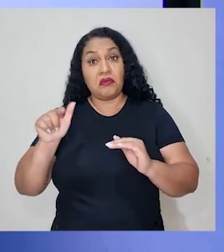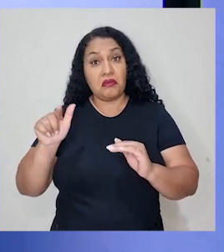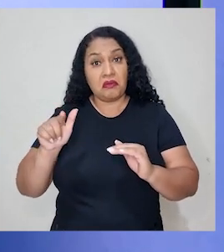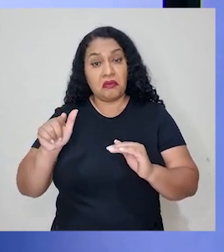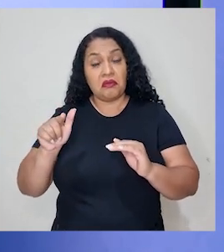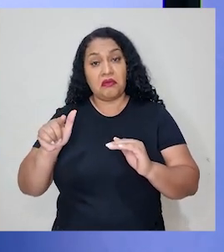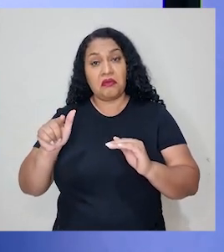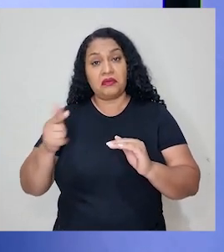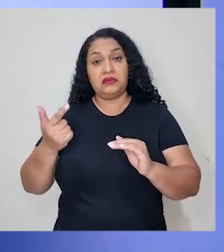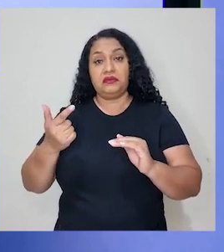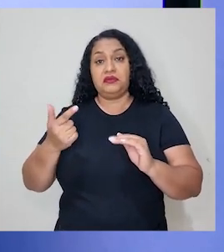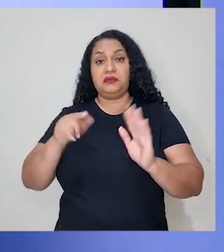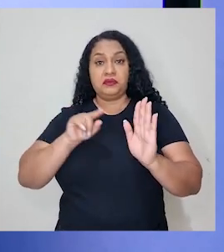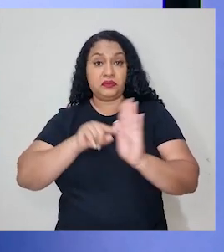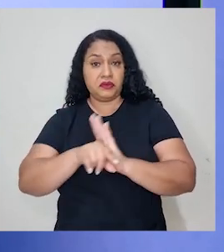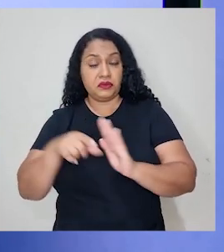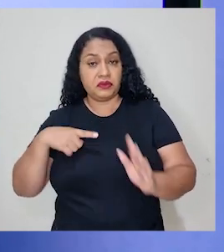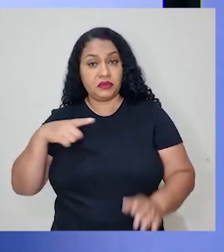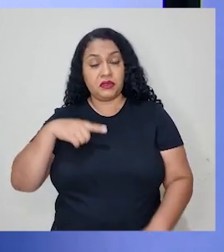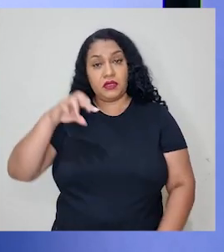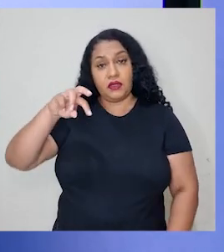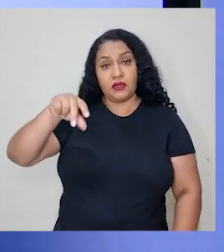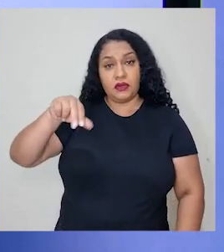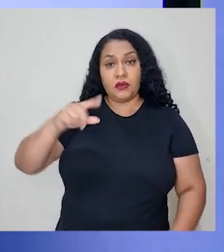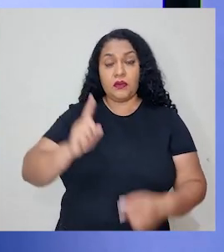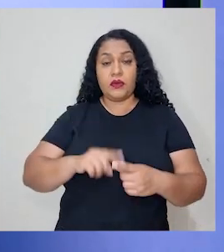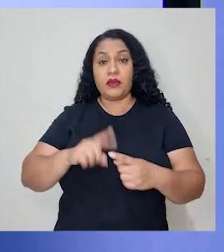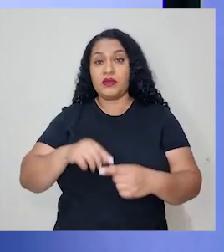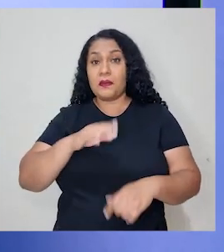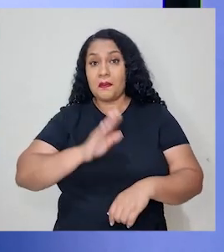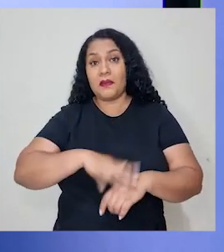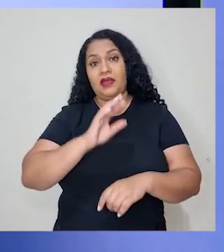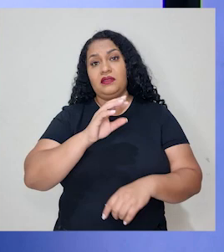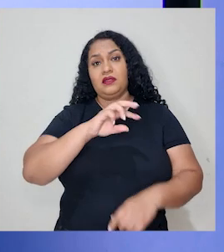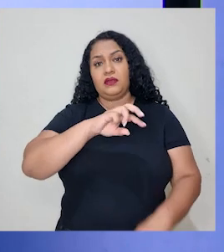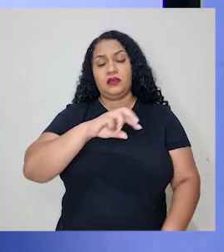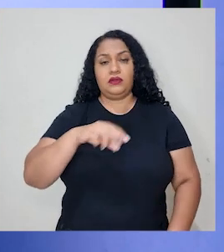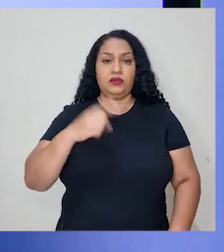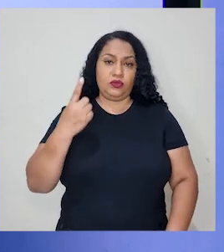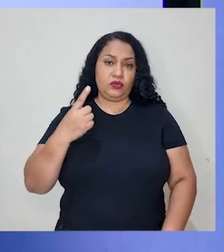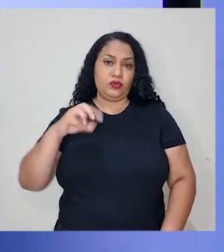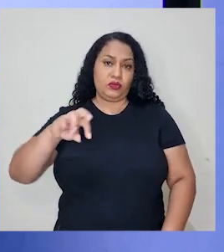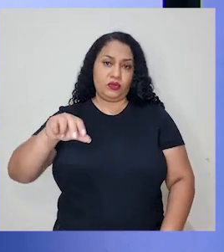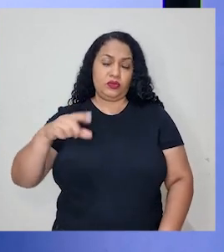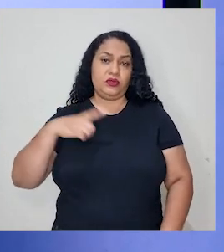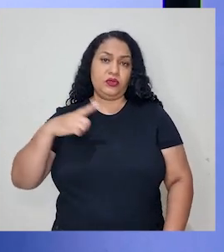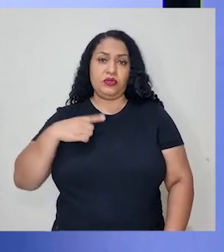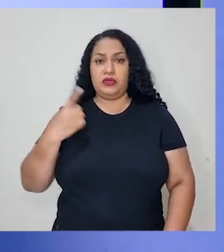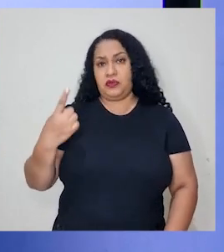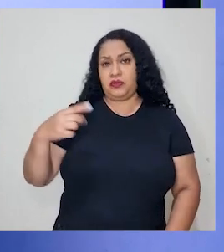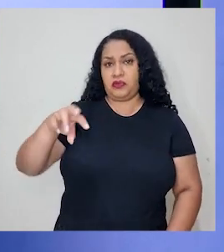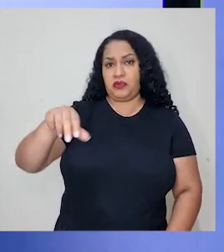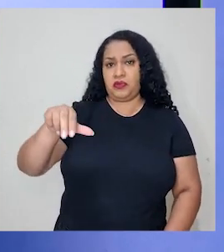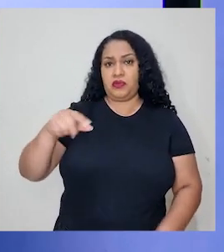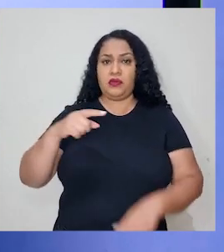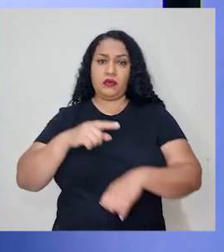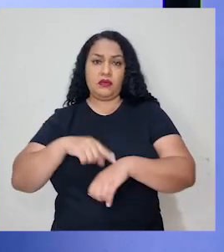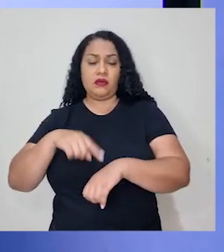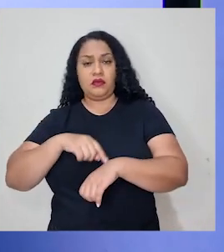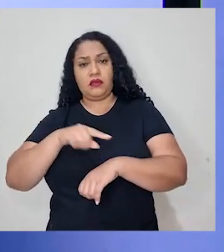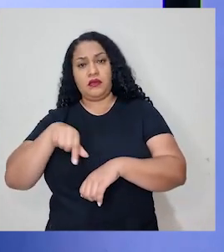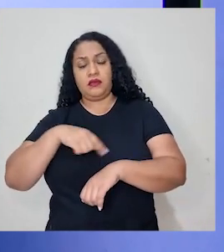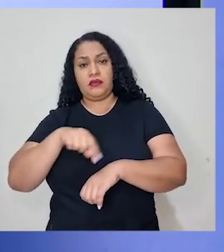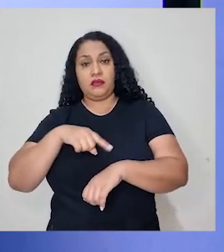exercícios que envolvem torneiras. Quando aumenta a quantidade de torneiras. Então, eu tinha uma torneira que fazia em tal